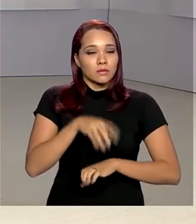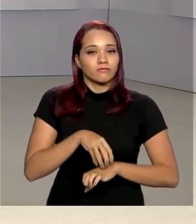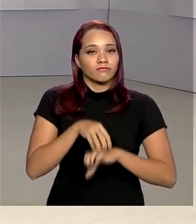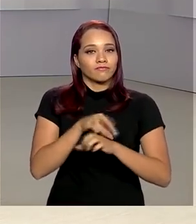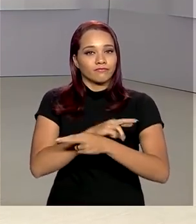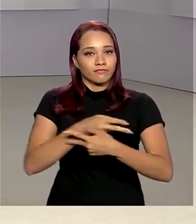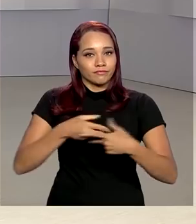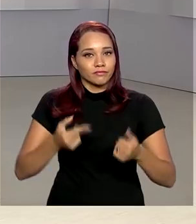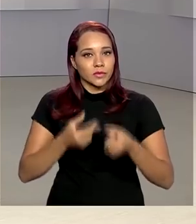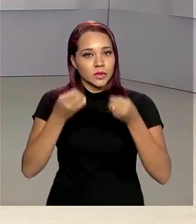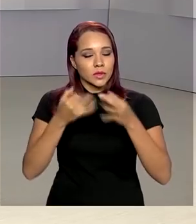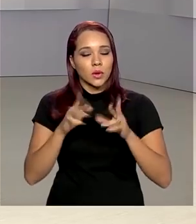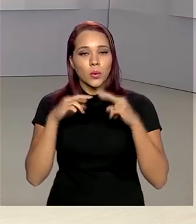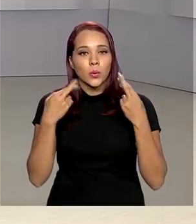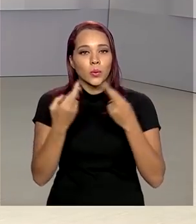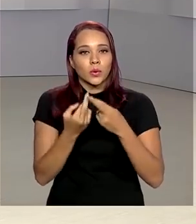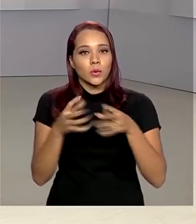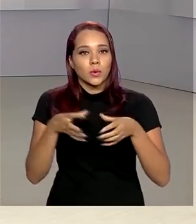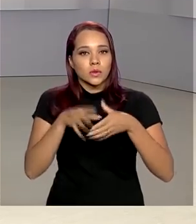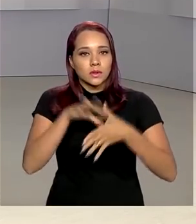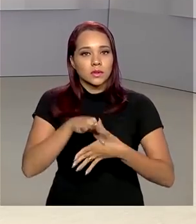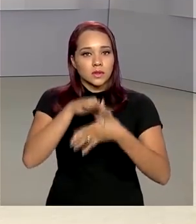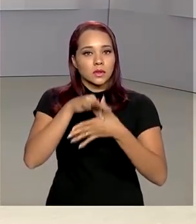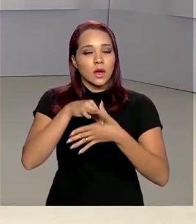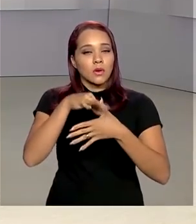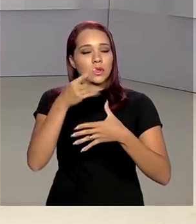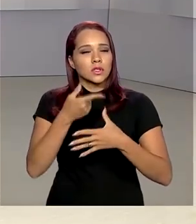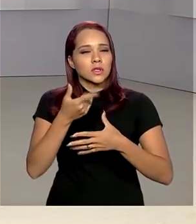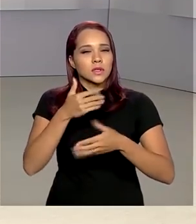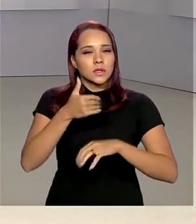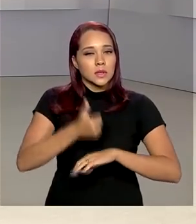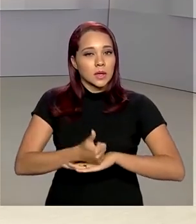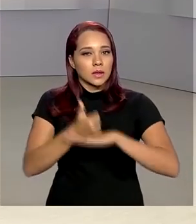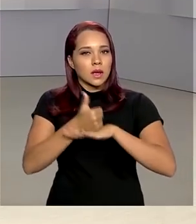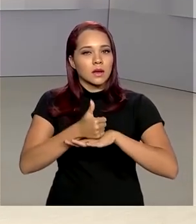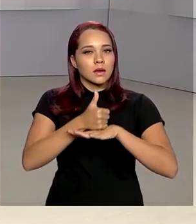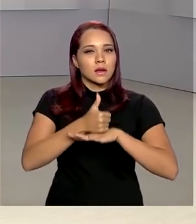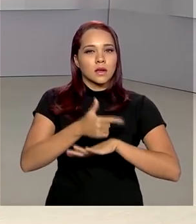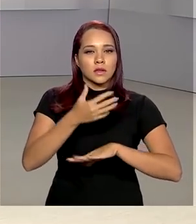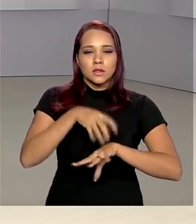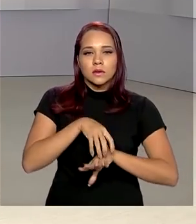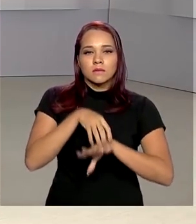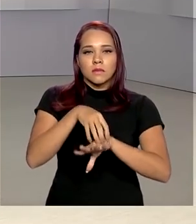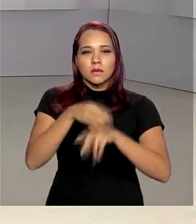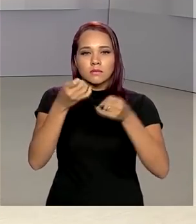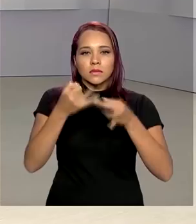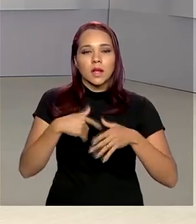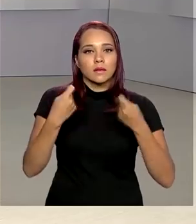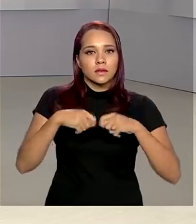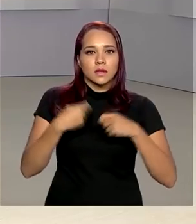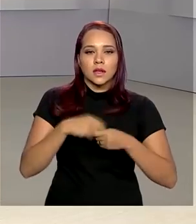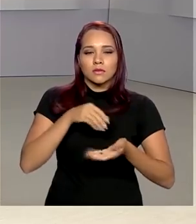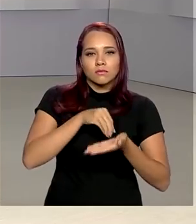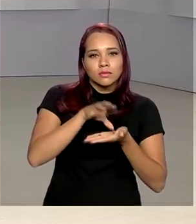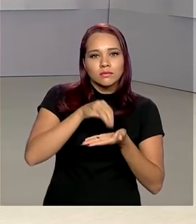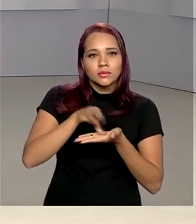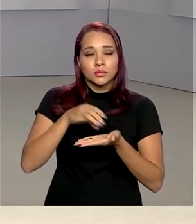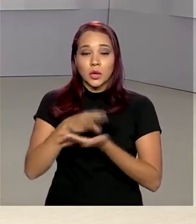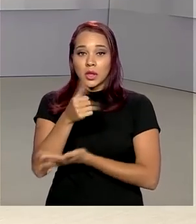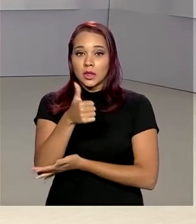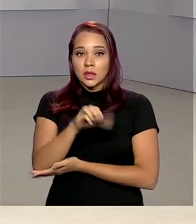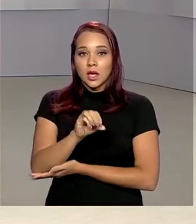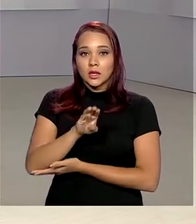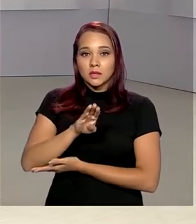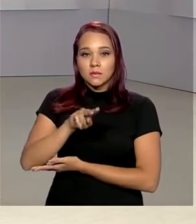reuniu com o Conselho Nacional de Secretários de Transportes para reforçar a necessidade de garantir a distribuição dos R$ 10